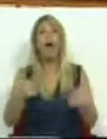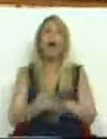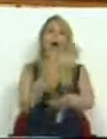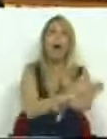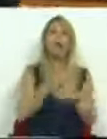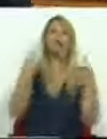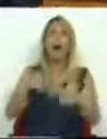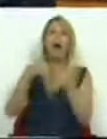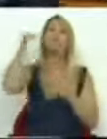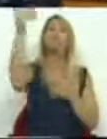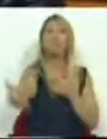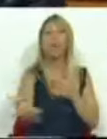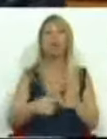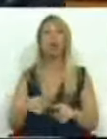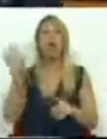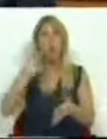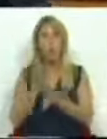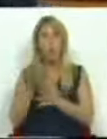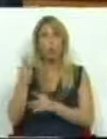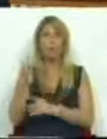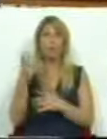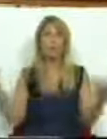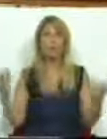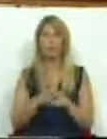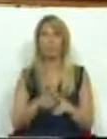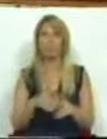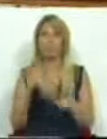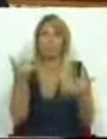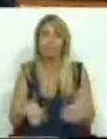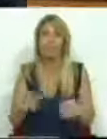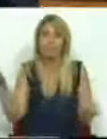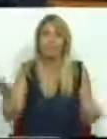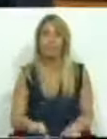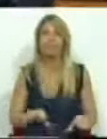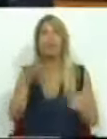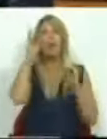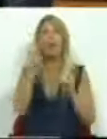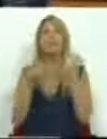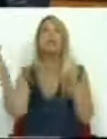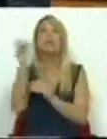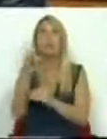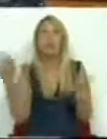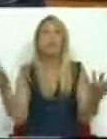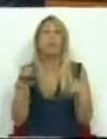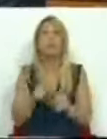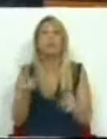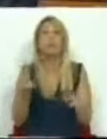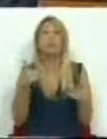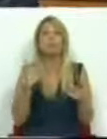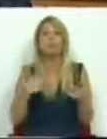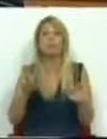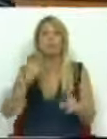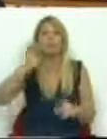os últimos anos são anos de tragédia para o ensino superior, mas isso manifestamente ignora realidades que são assentes e são comprovadas, são